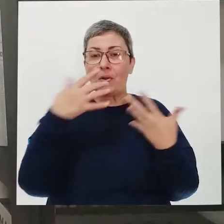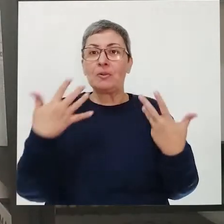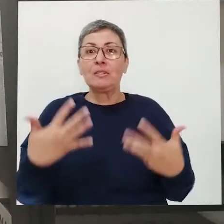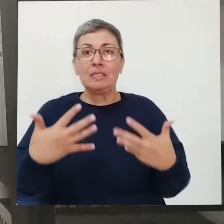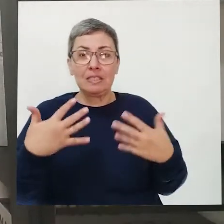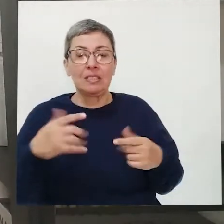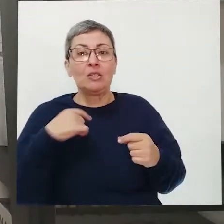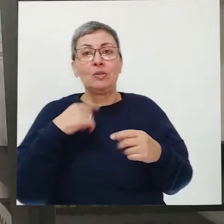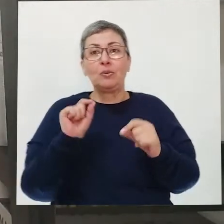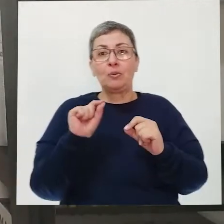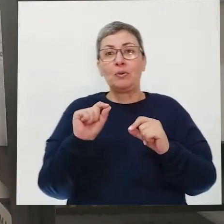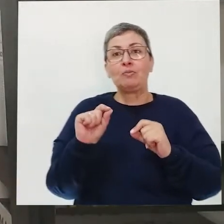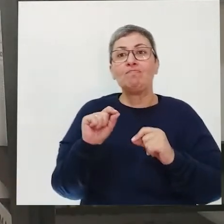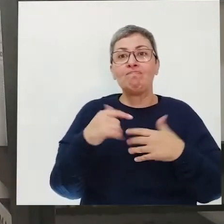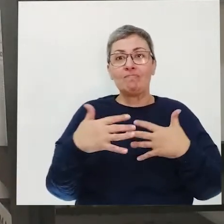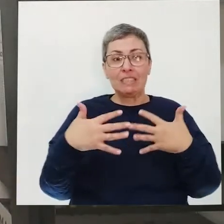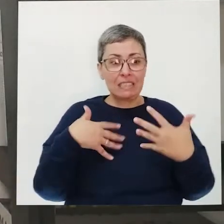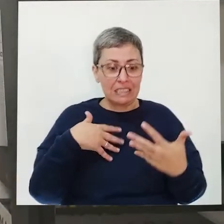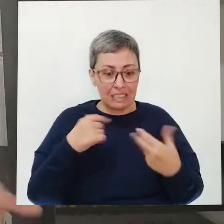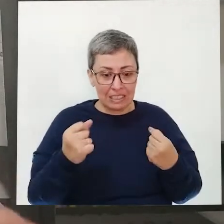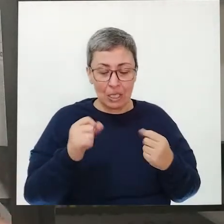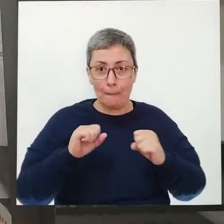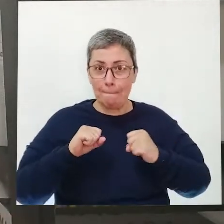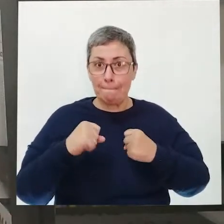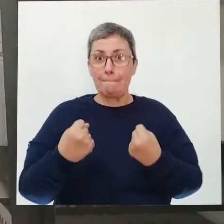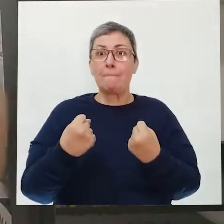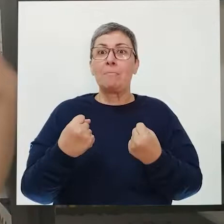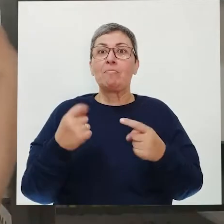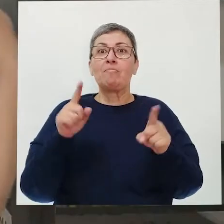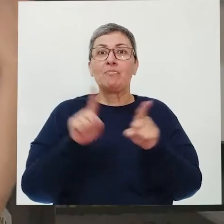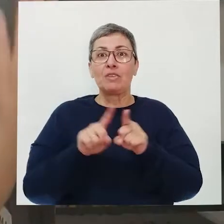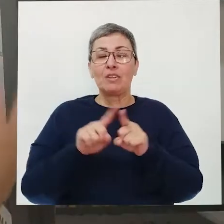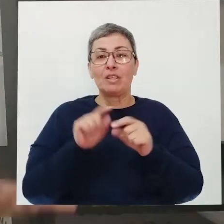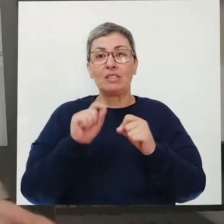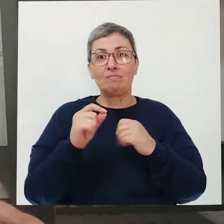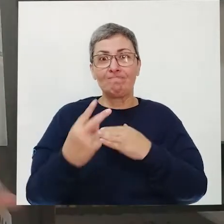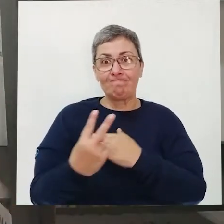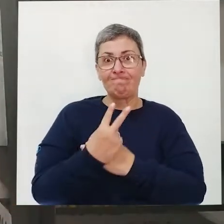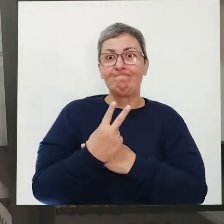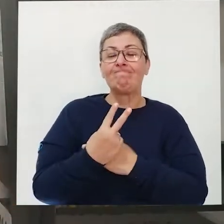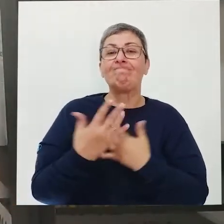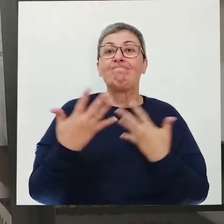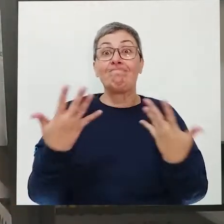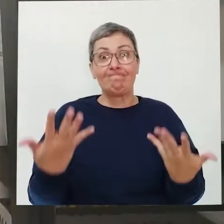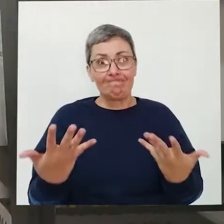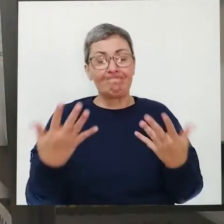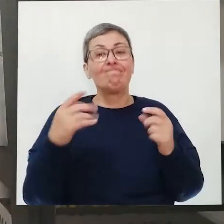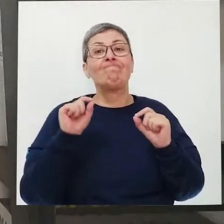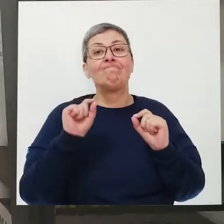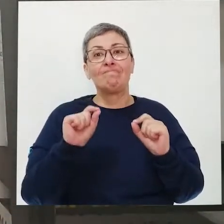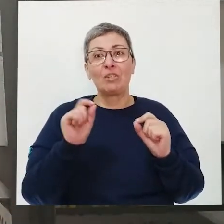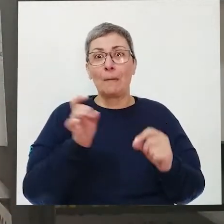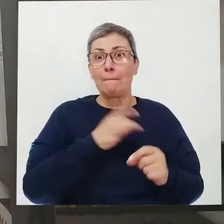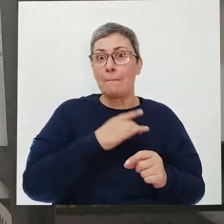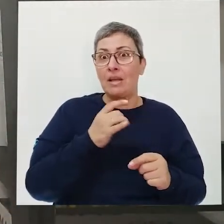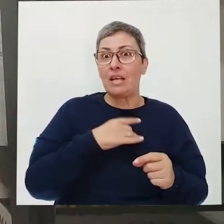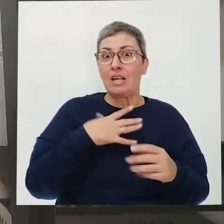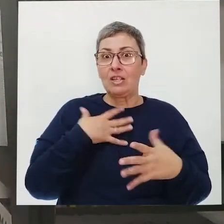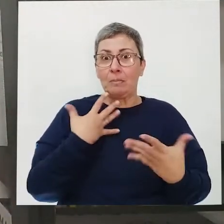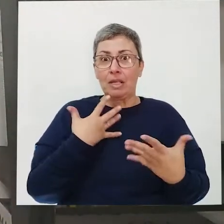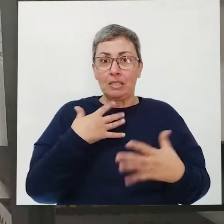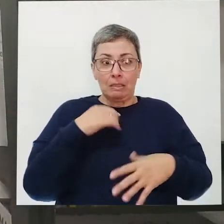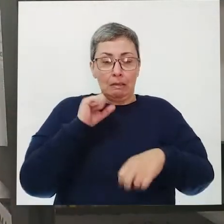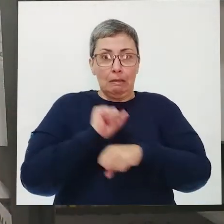correndo, acaba nos promovendo a defesa. Acaba fazendo um que a gente se defenda. Mas, e aquele medo que